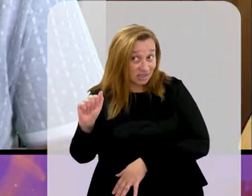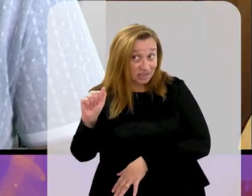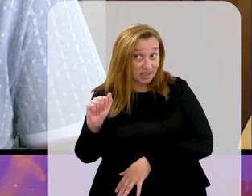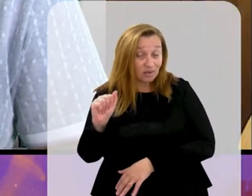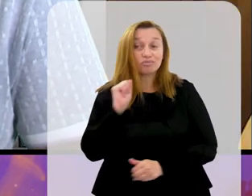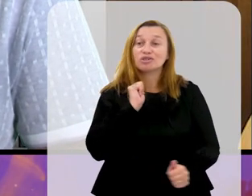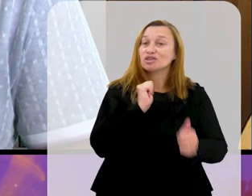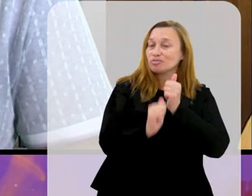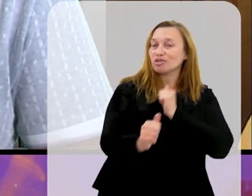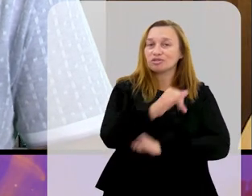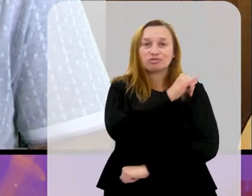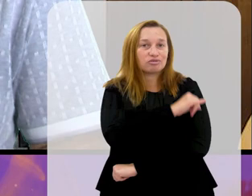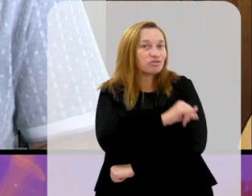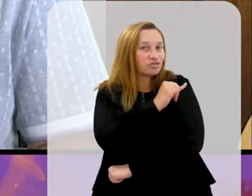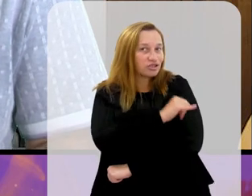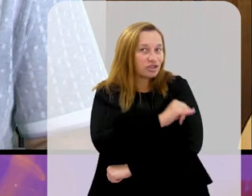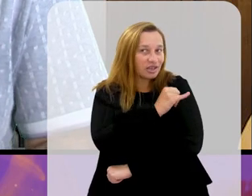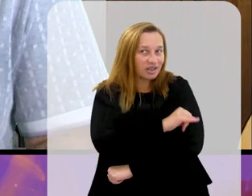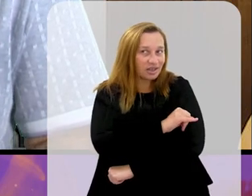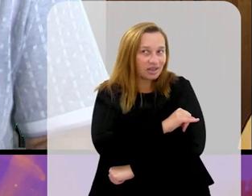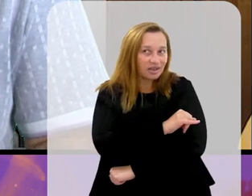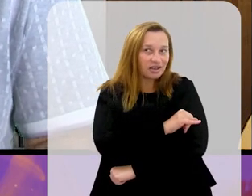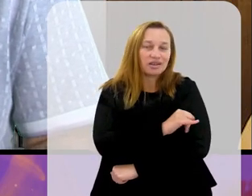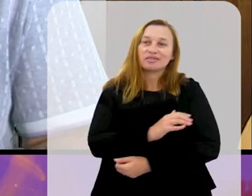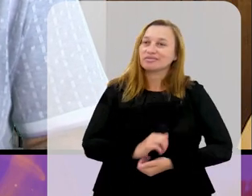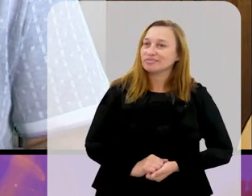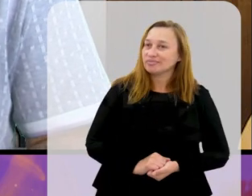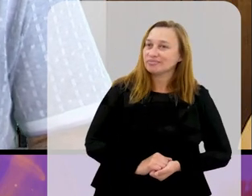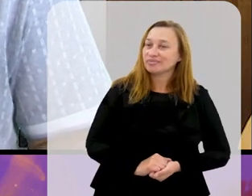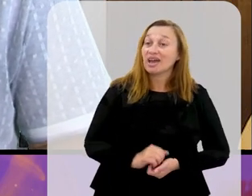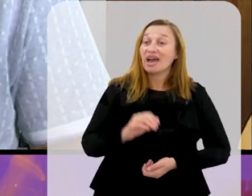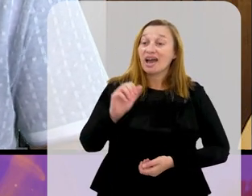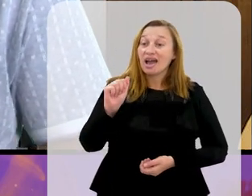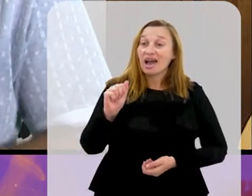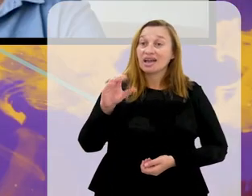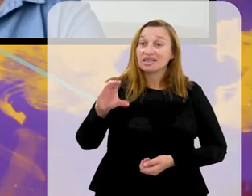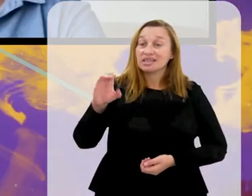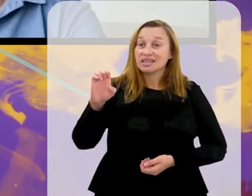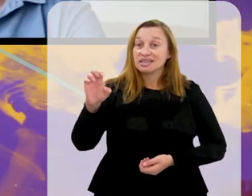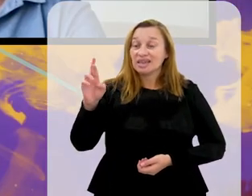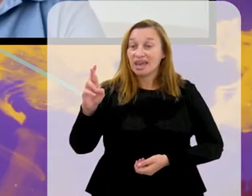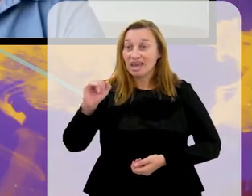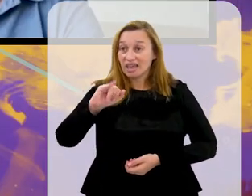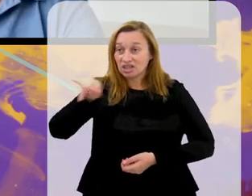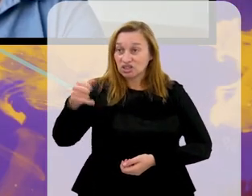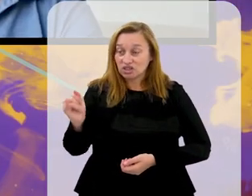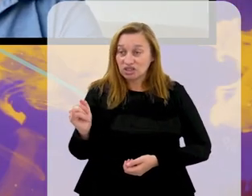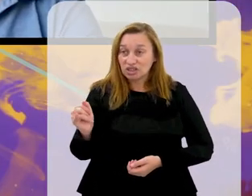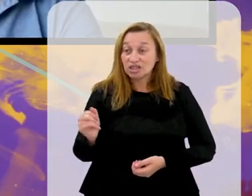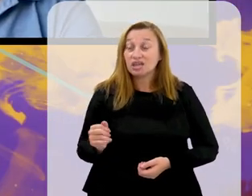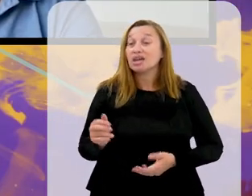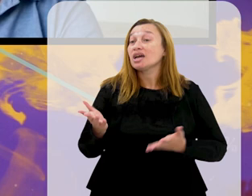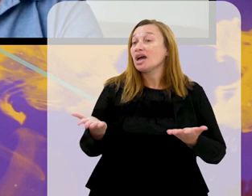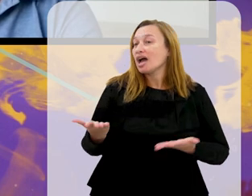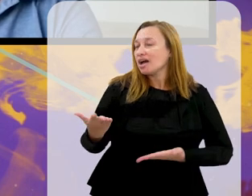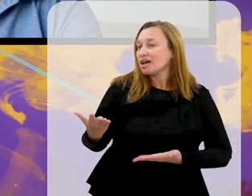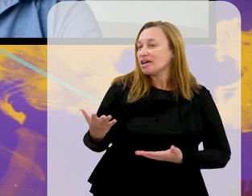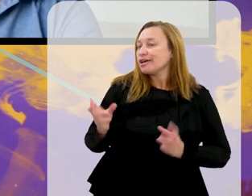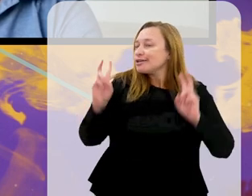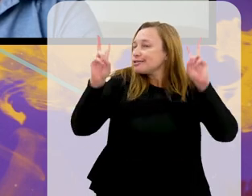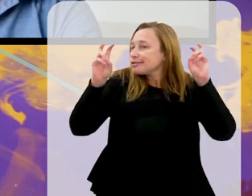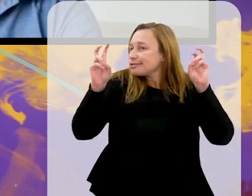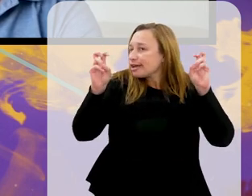Cronistas Esportivos do Rio de Janeiro, a nossa querida Aserge. O Heraldo, em cima desse tema que a gente